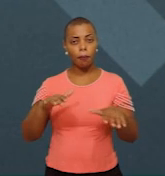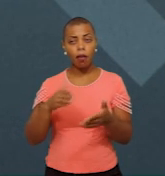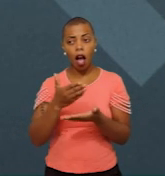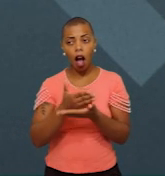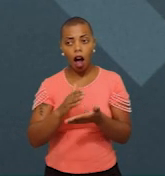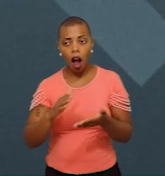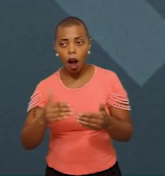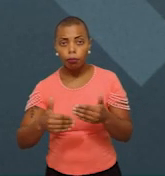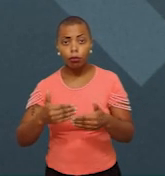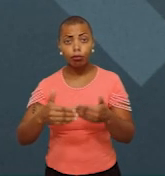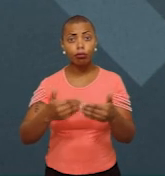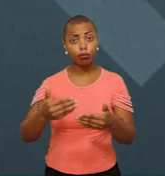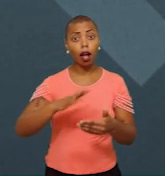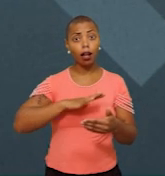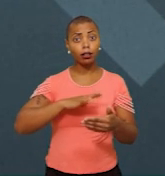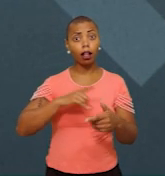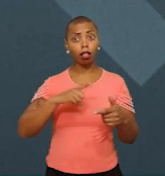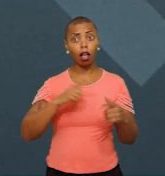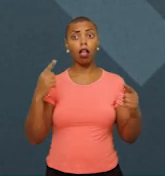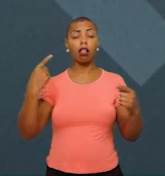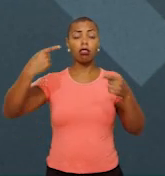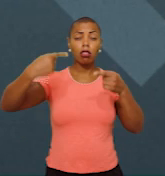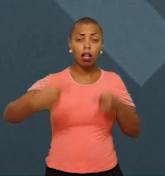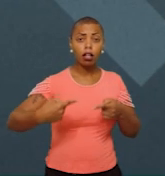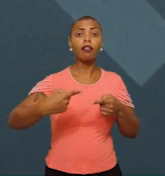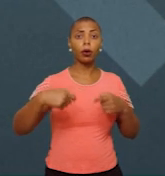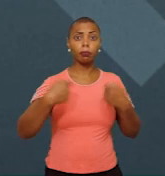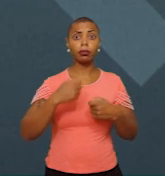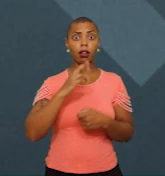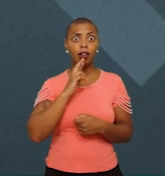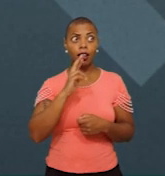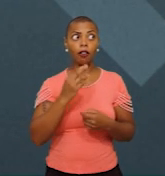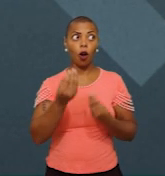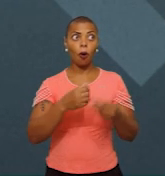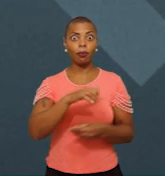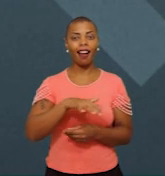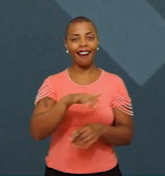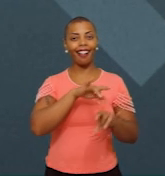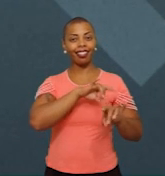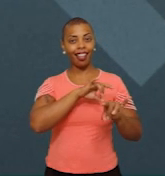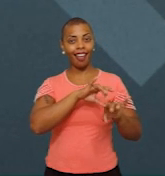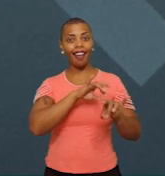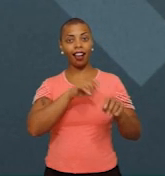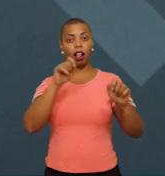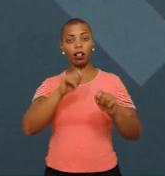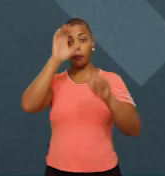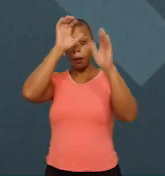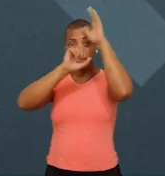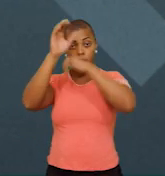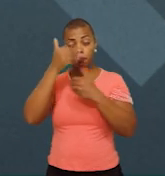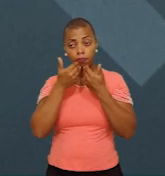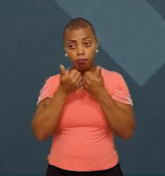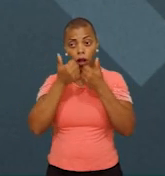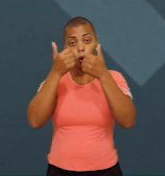municípios terão o desafio de dar uma resposta, do ponto de vista técnico, para a aprendizagem